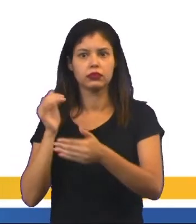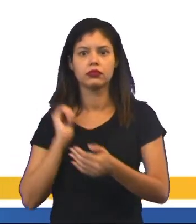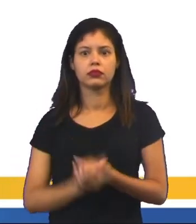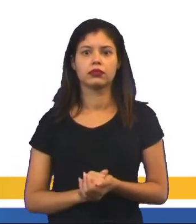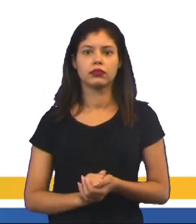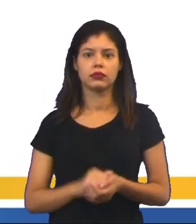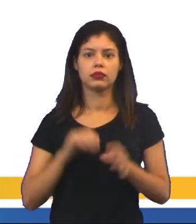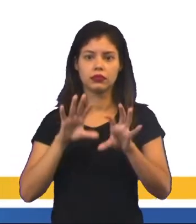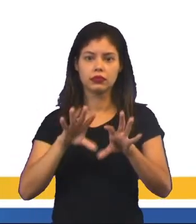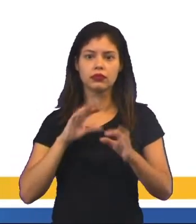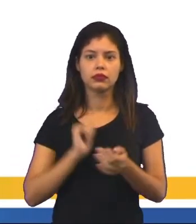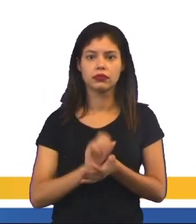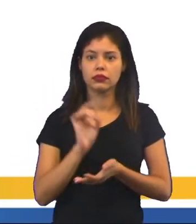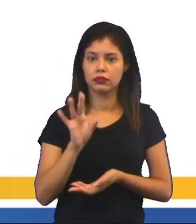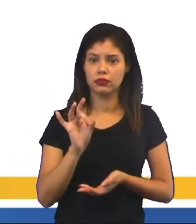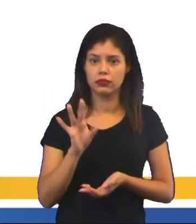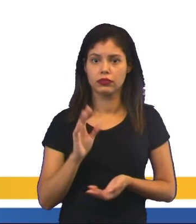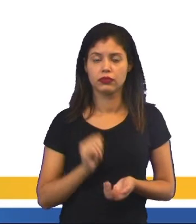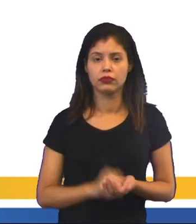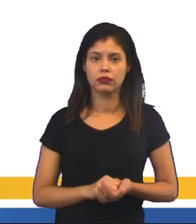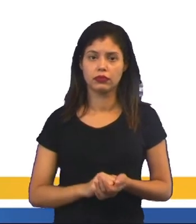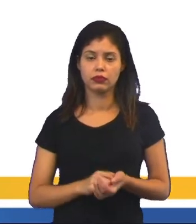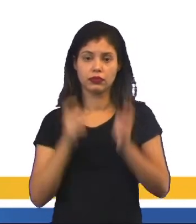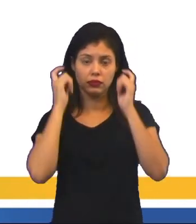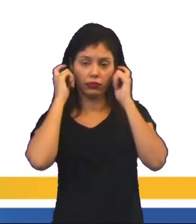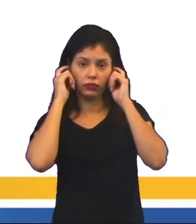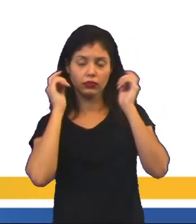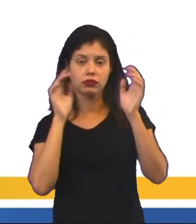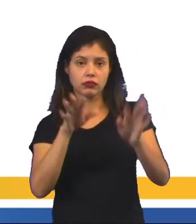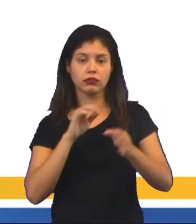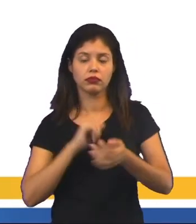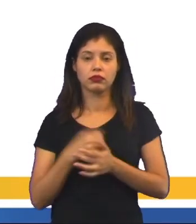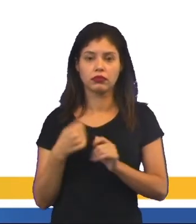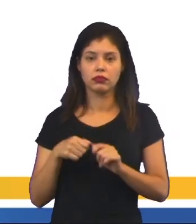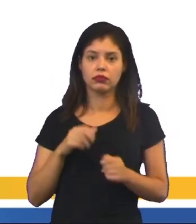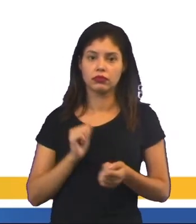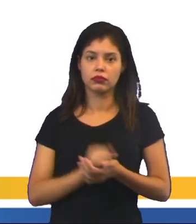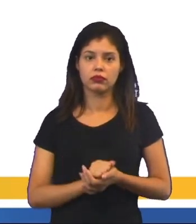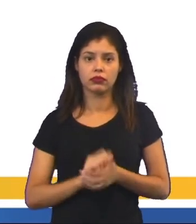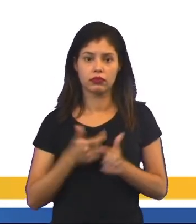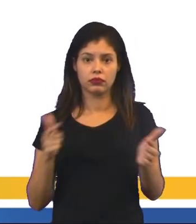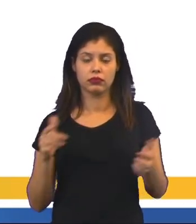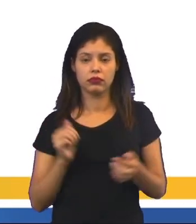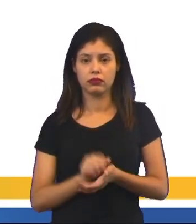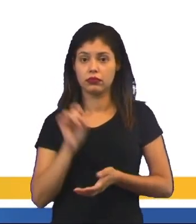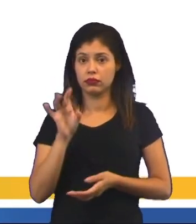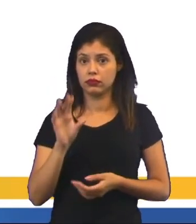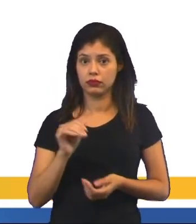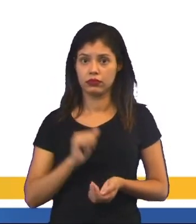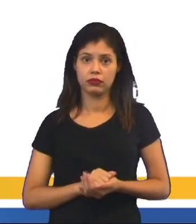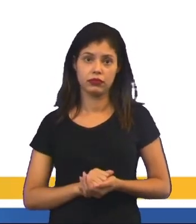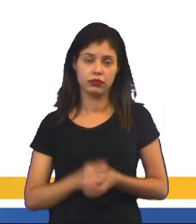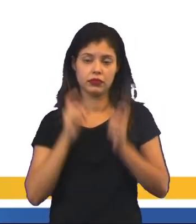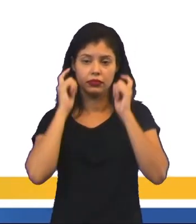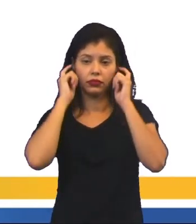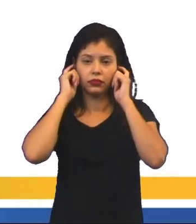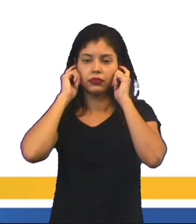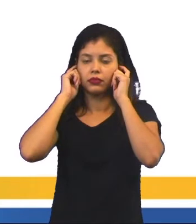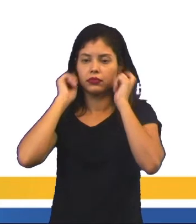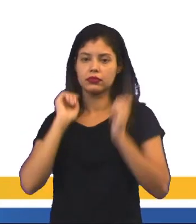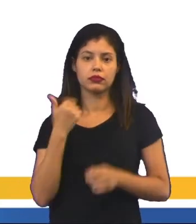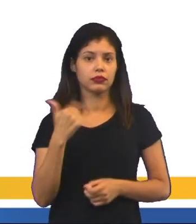parece apenas, ao invés de usar um fone desse aí, que precisa usar um aparelho grande desse, você tem aí o fone de ouvido